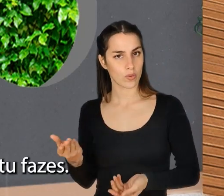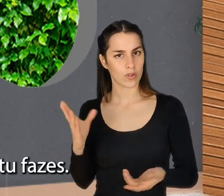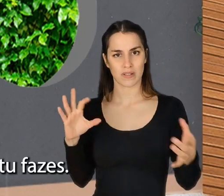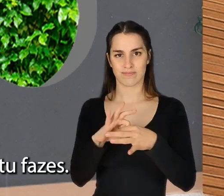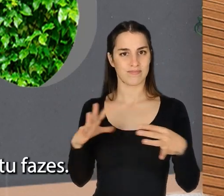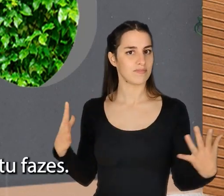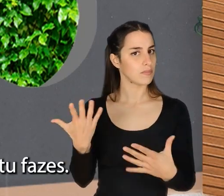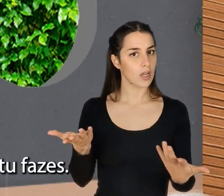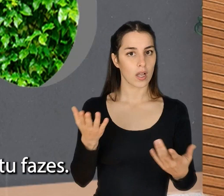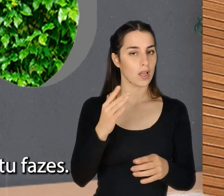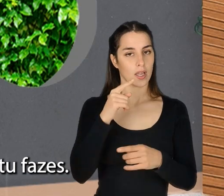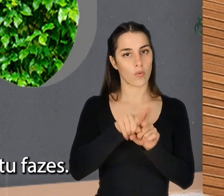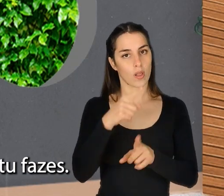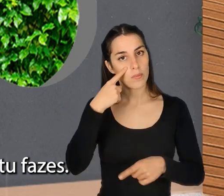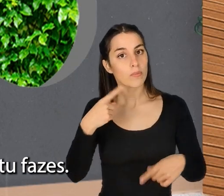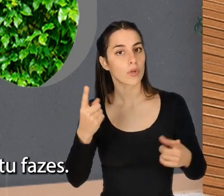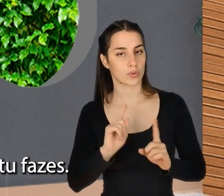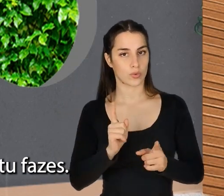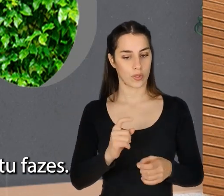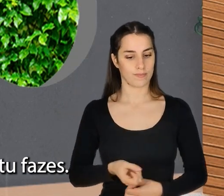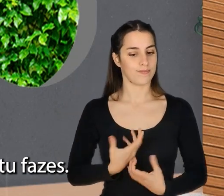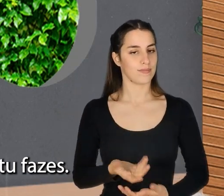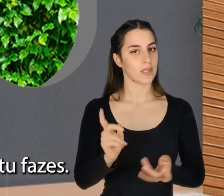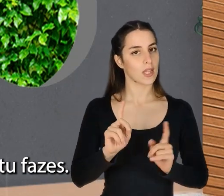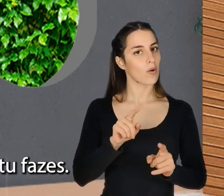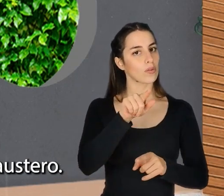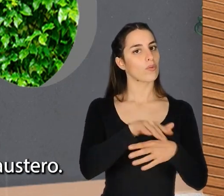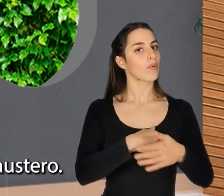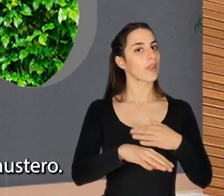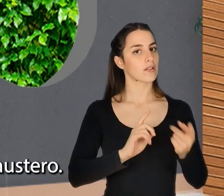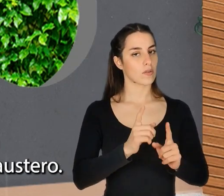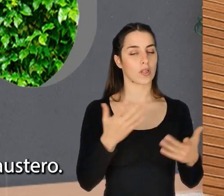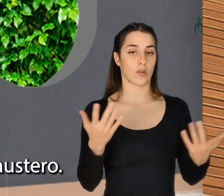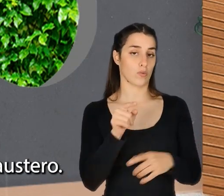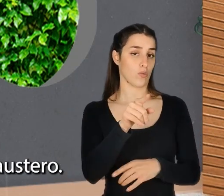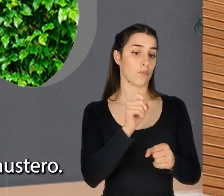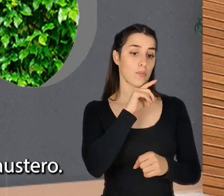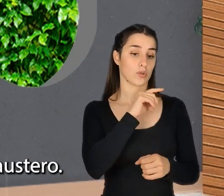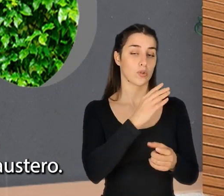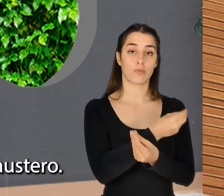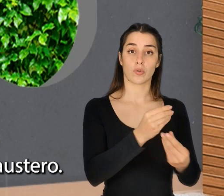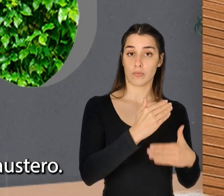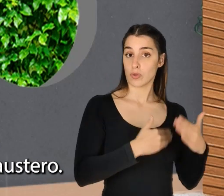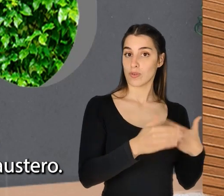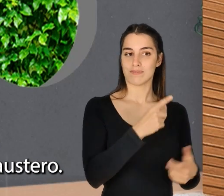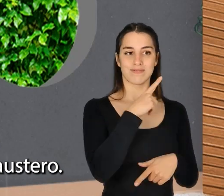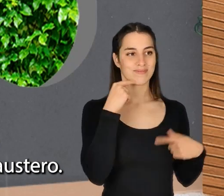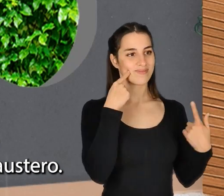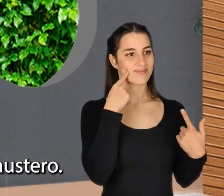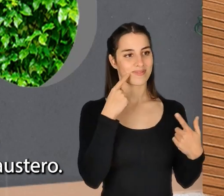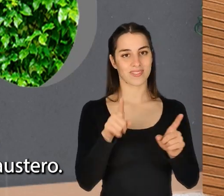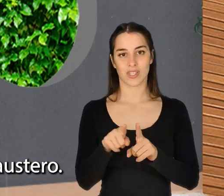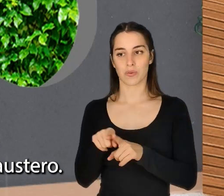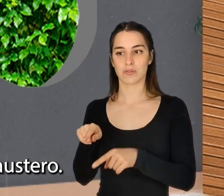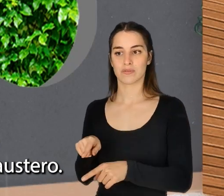Então, não tem a ver com aquilo que tu mostras, tem a ver é com aquilo que tu fazes, portanto, podes ser extremamente produtivo a sorrir,